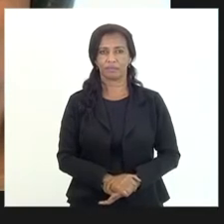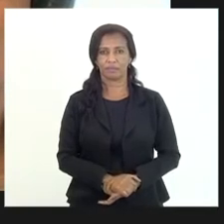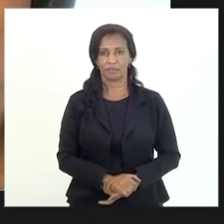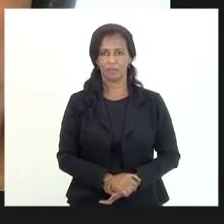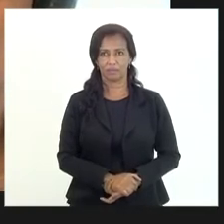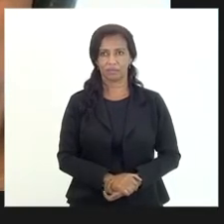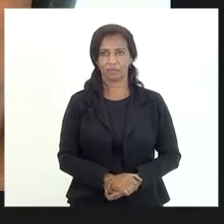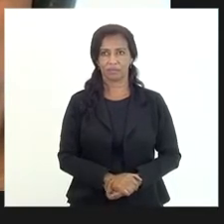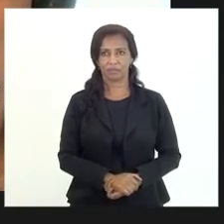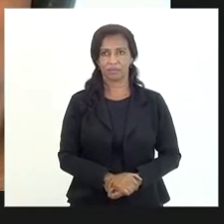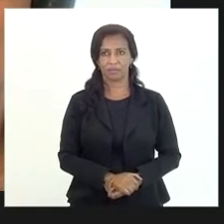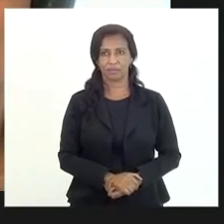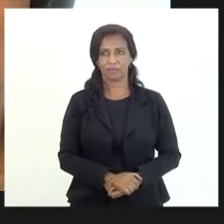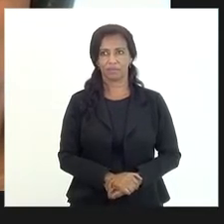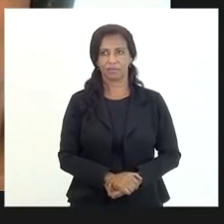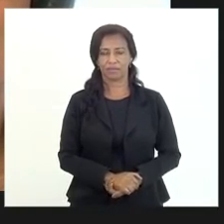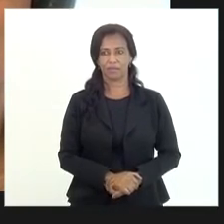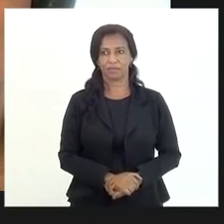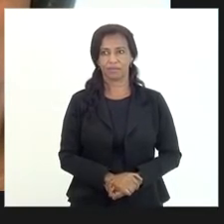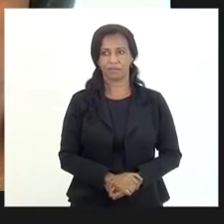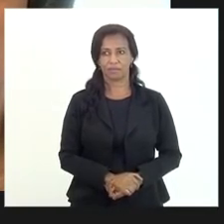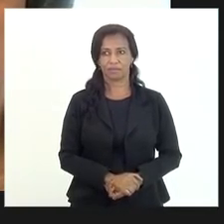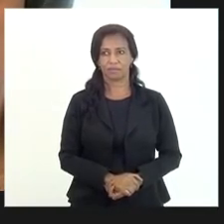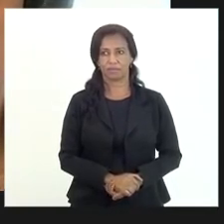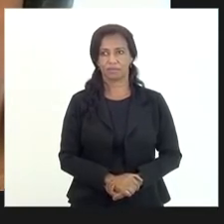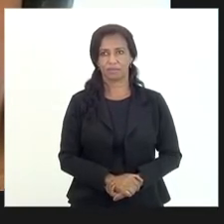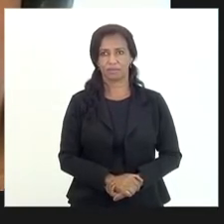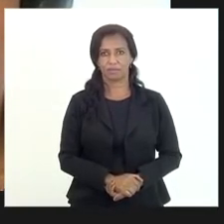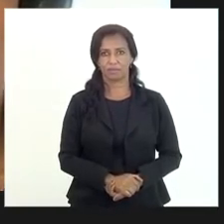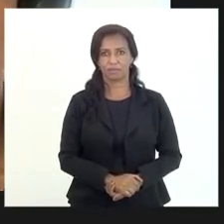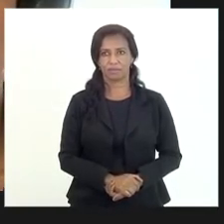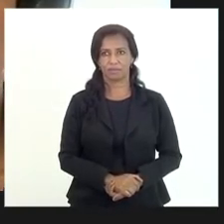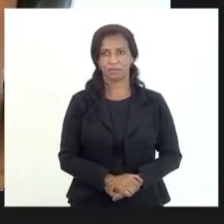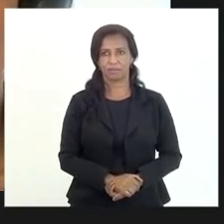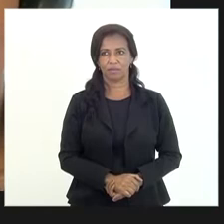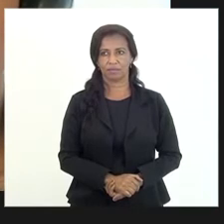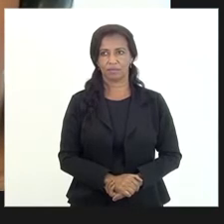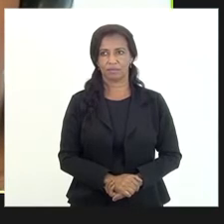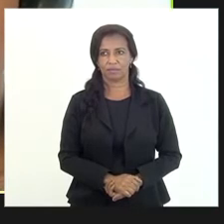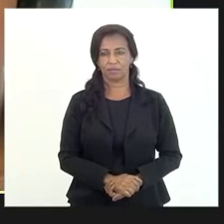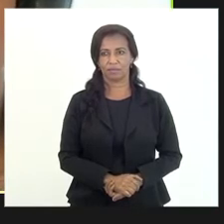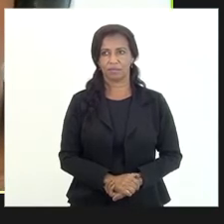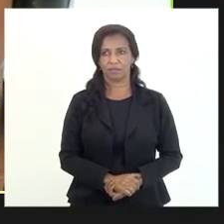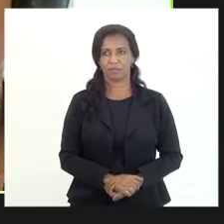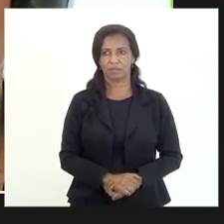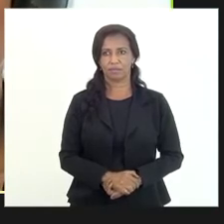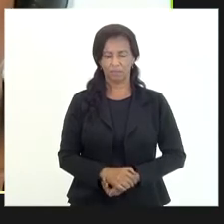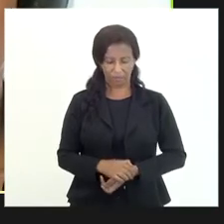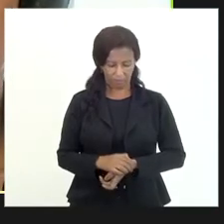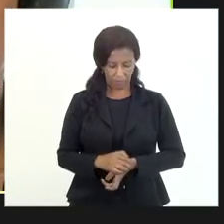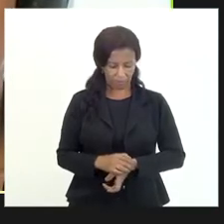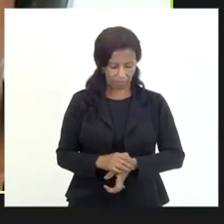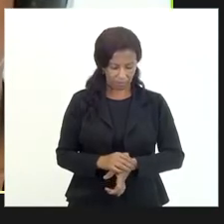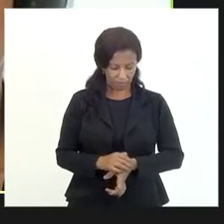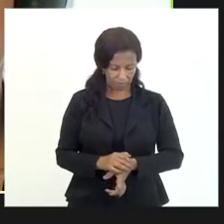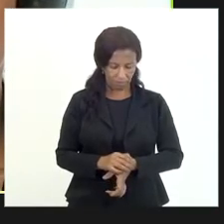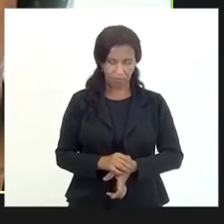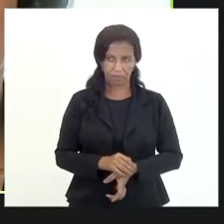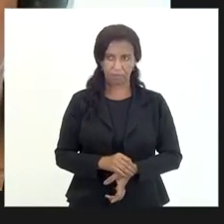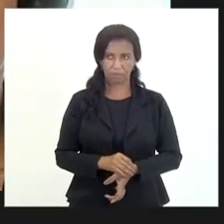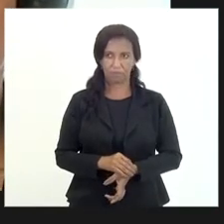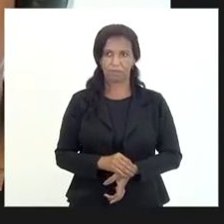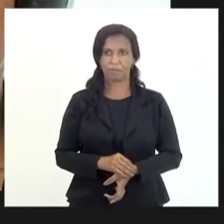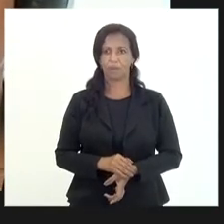o André vai ser escrito aí no chat abre o chat que eles vão escrever o que você está em família vamos gravar um videozinho aqui que eu vou falar sobre